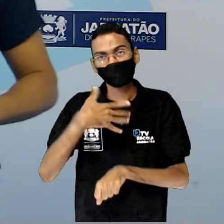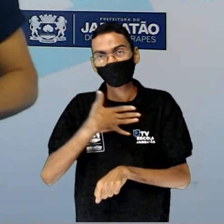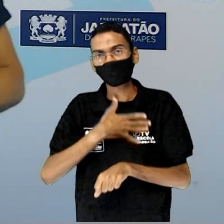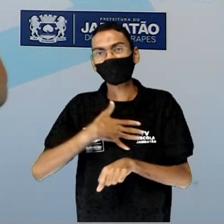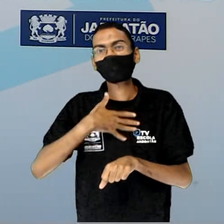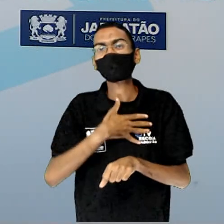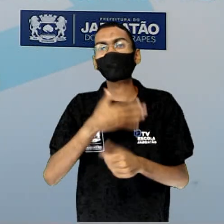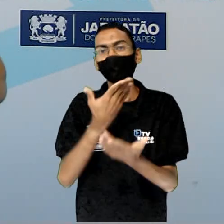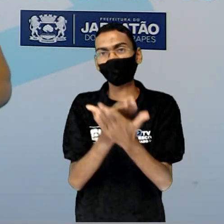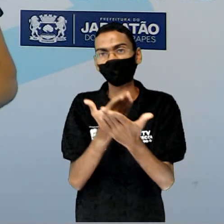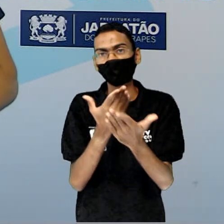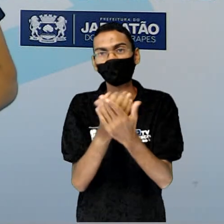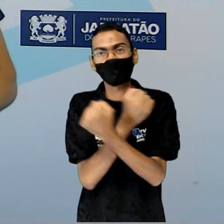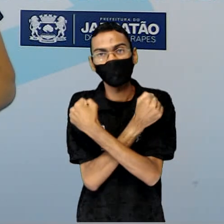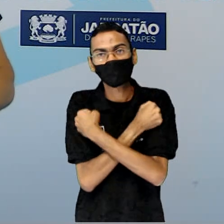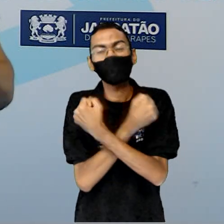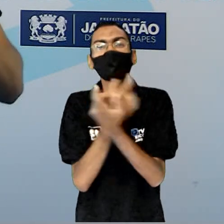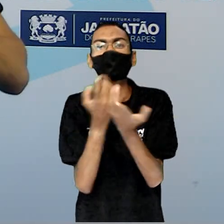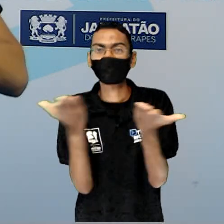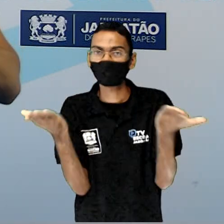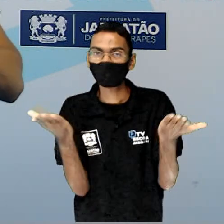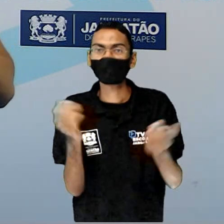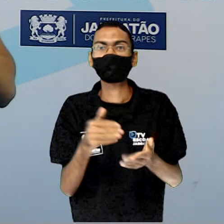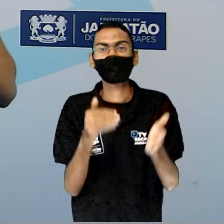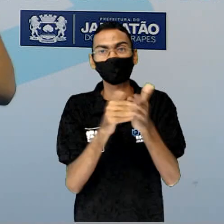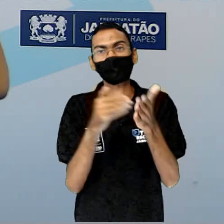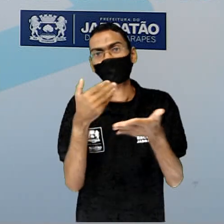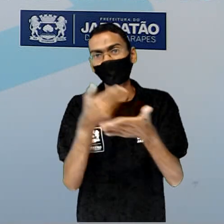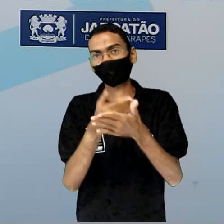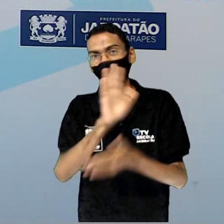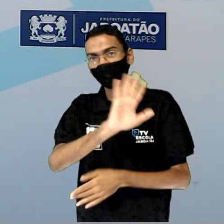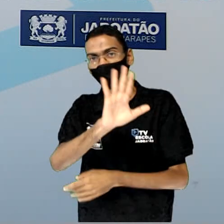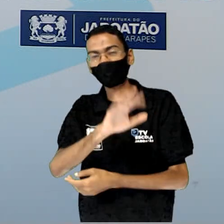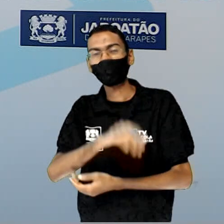da aula. Um forte abraço virtual e até a próxima!